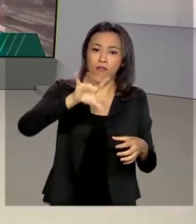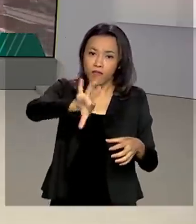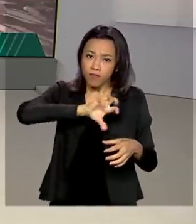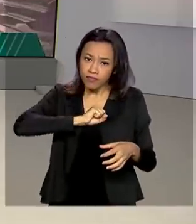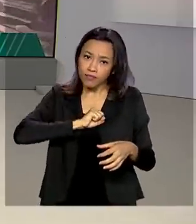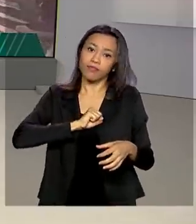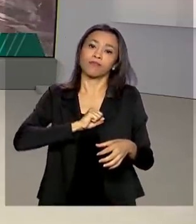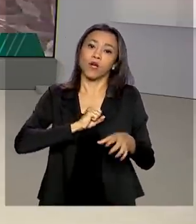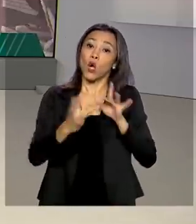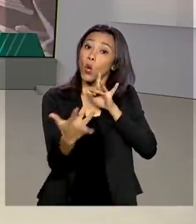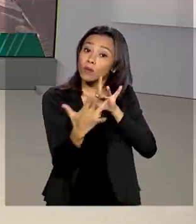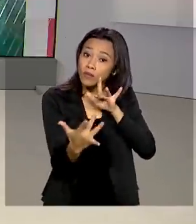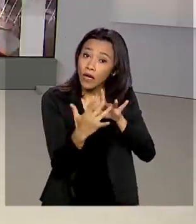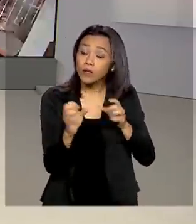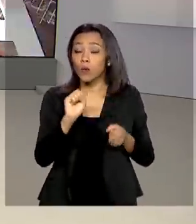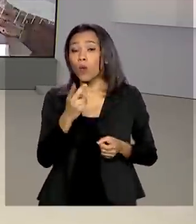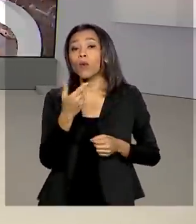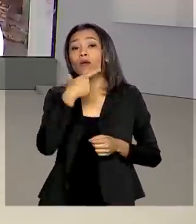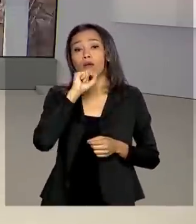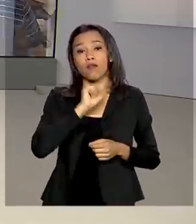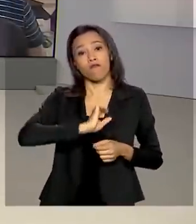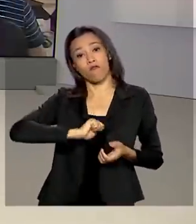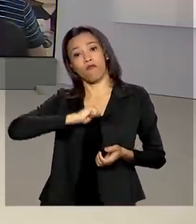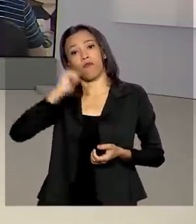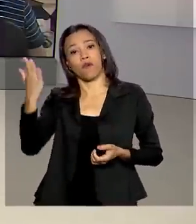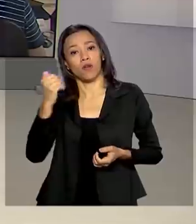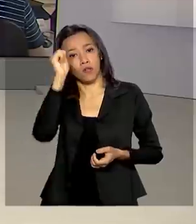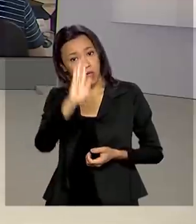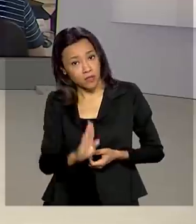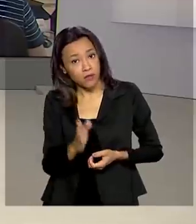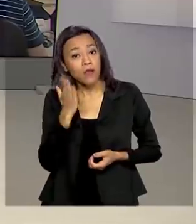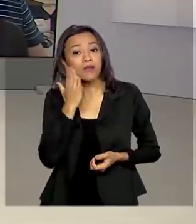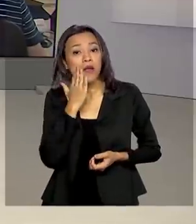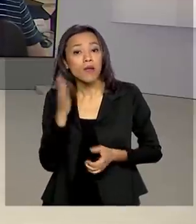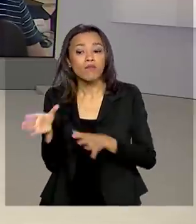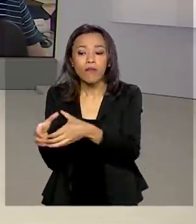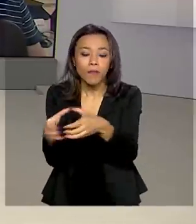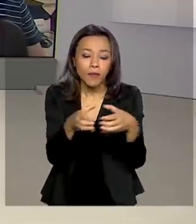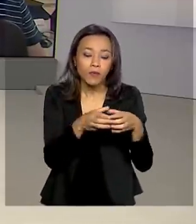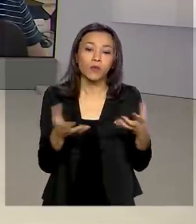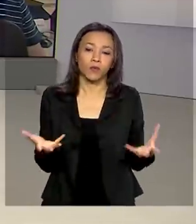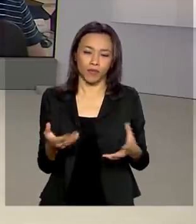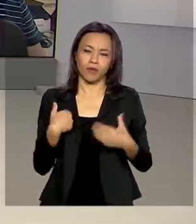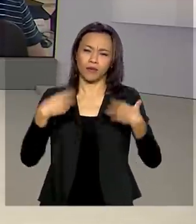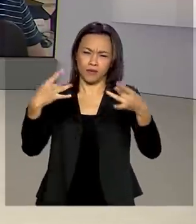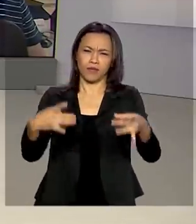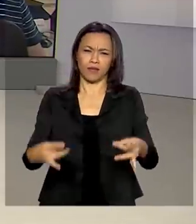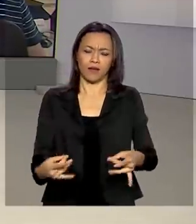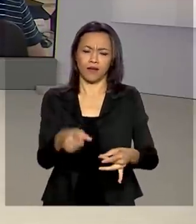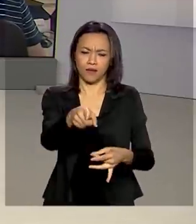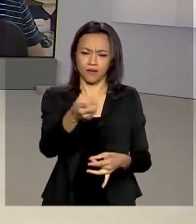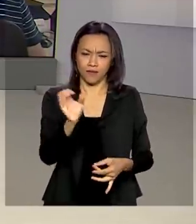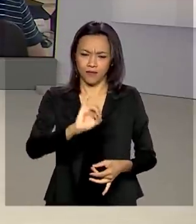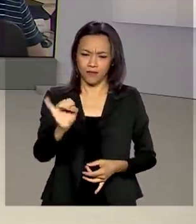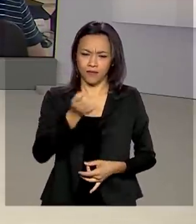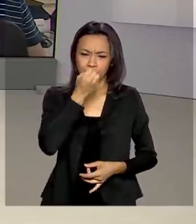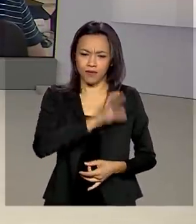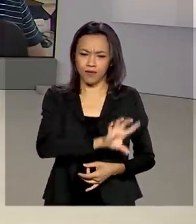coronavírus ou esteve fora do país. Vamos ao Rio de Janeiro. Igor Santos conta para a gente agora os detalhes. Oi, Igor, bom dia.